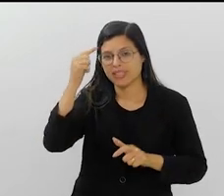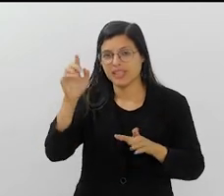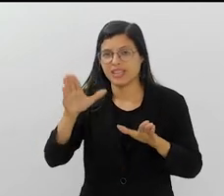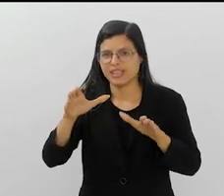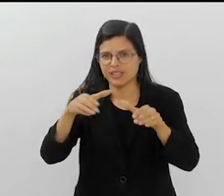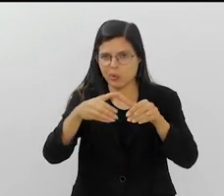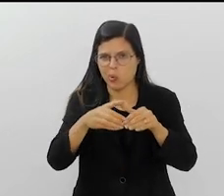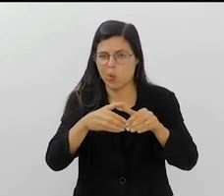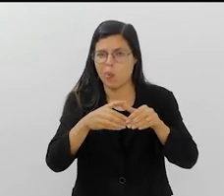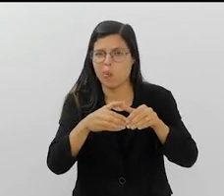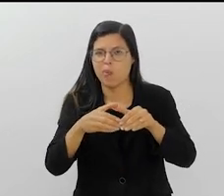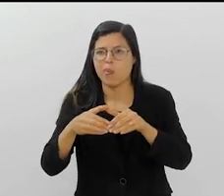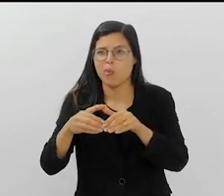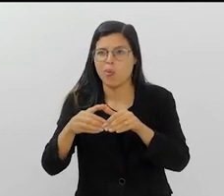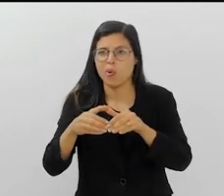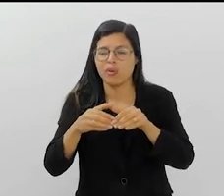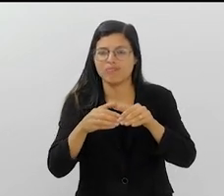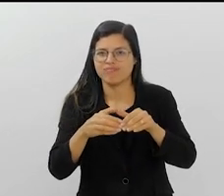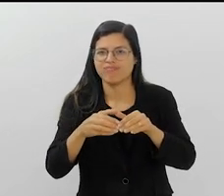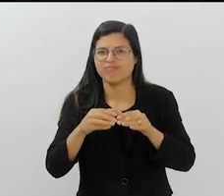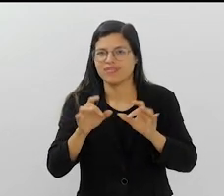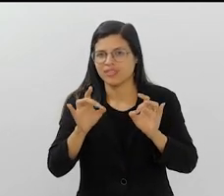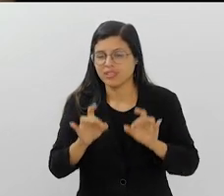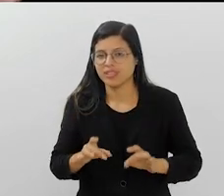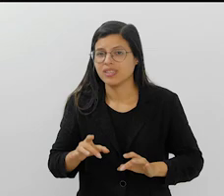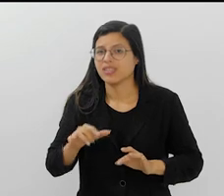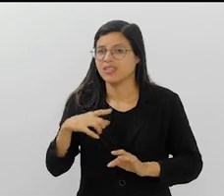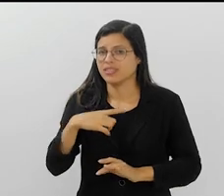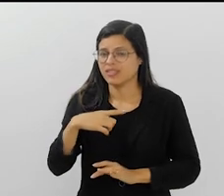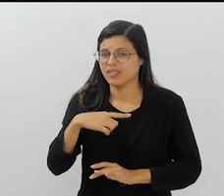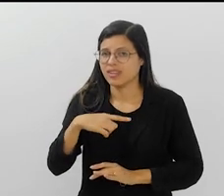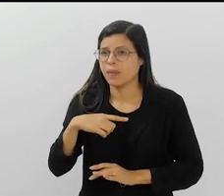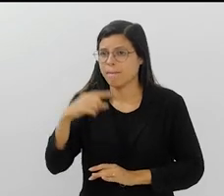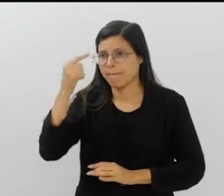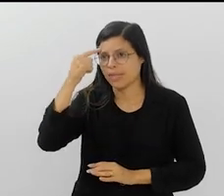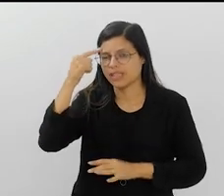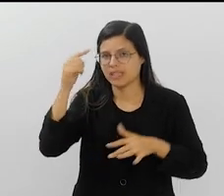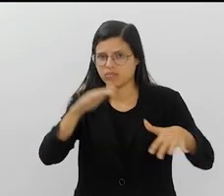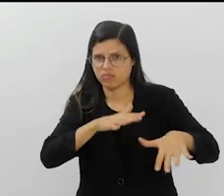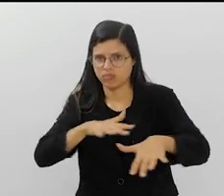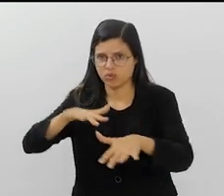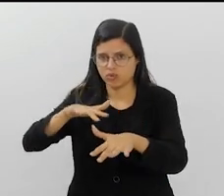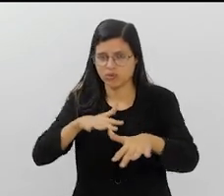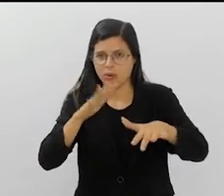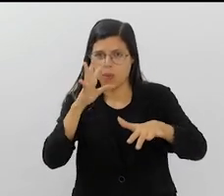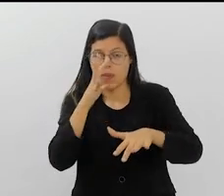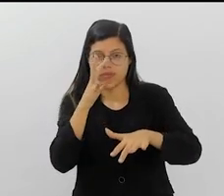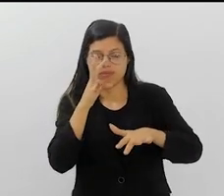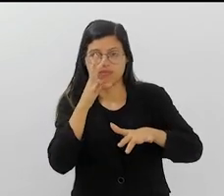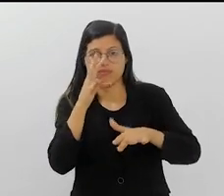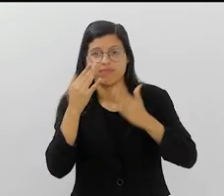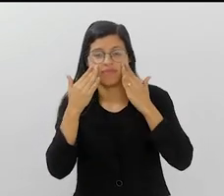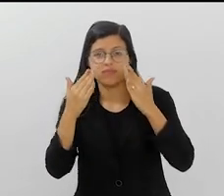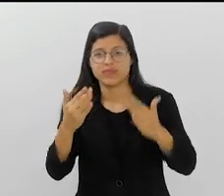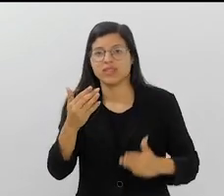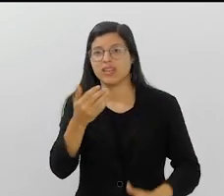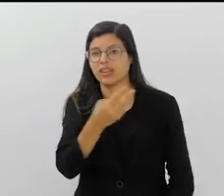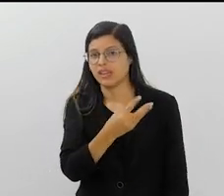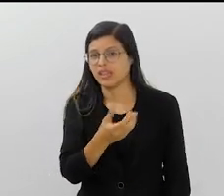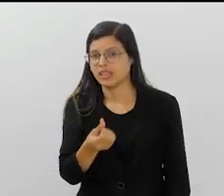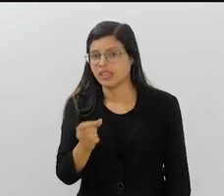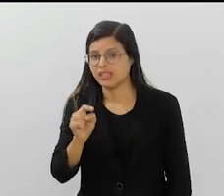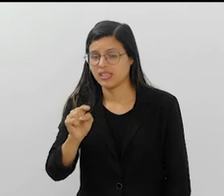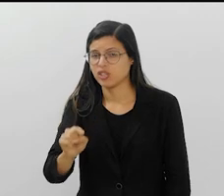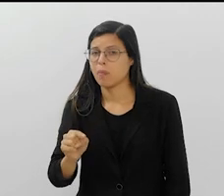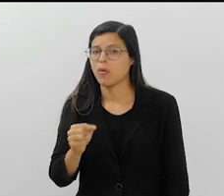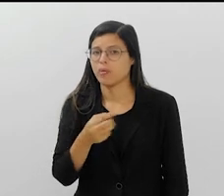especial, são 36 mil artistas. Se gente pensar o desfile como um espetáculo, né? Um espetáculo único. São 36